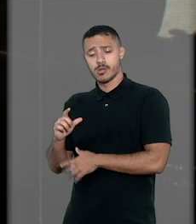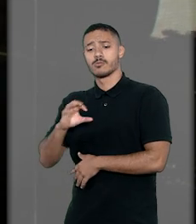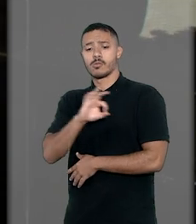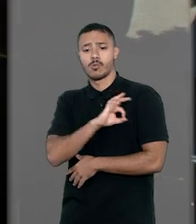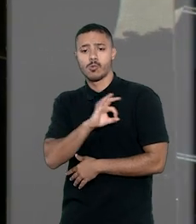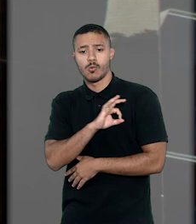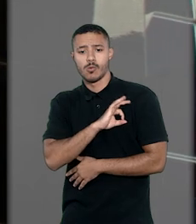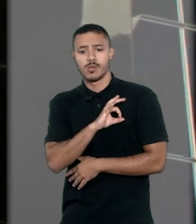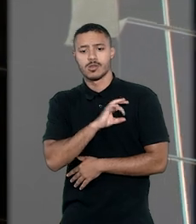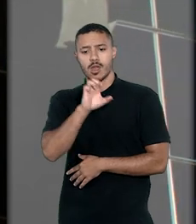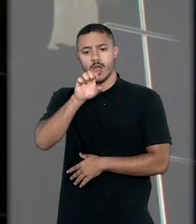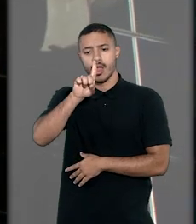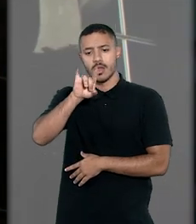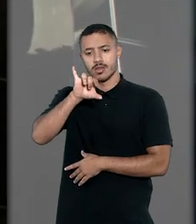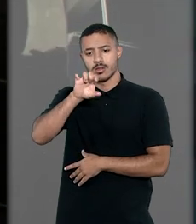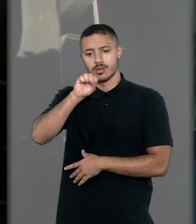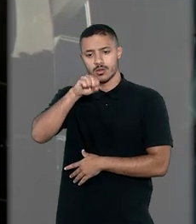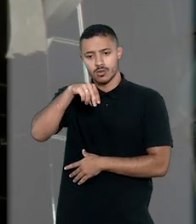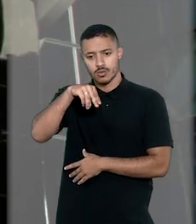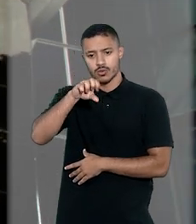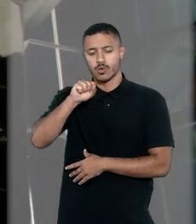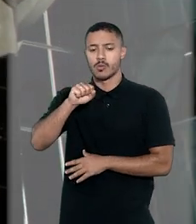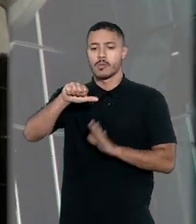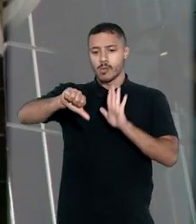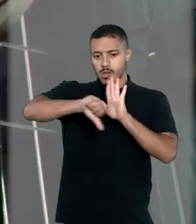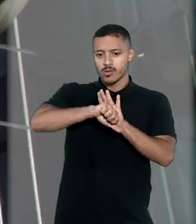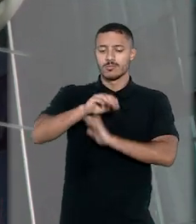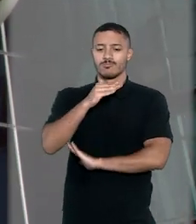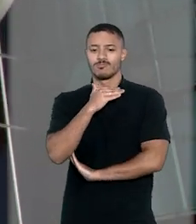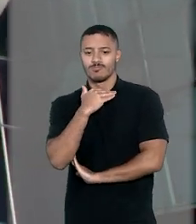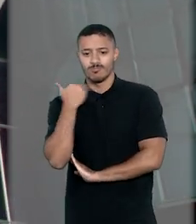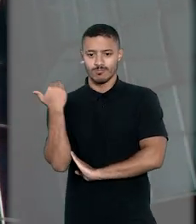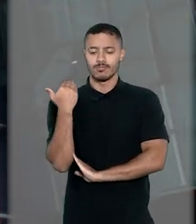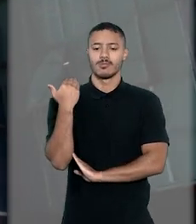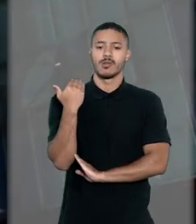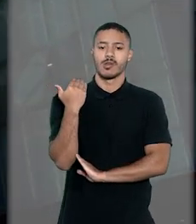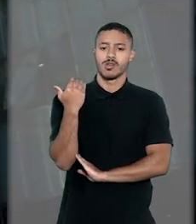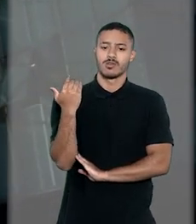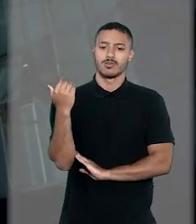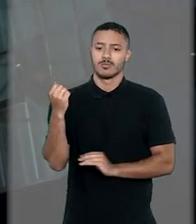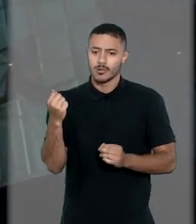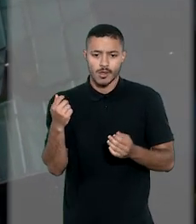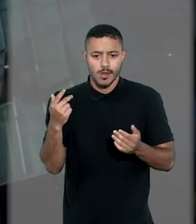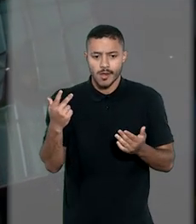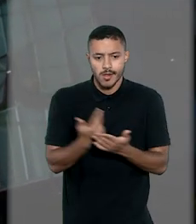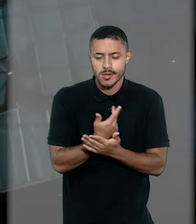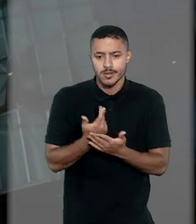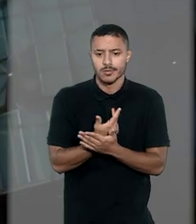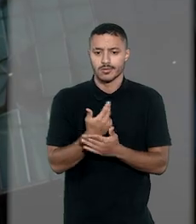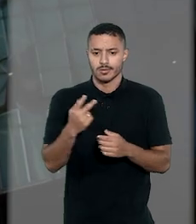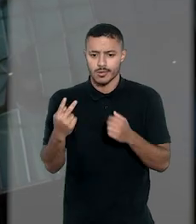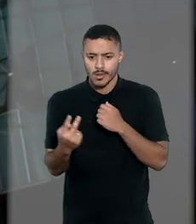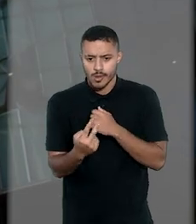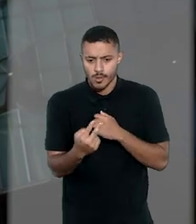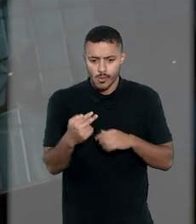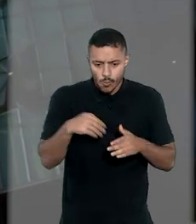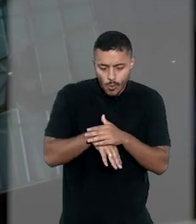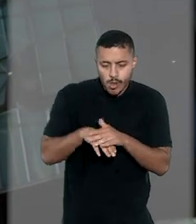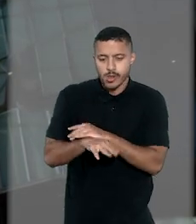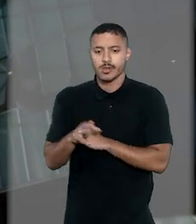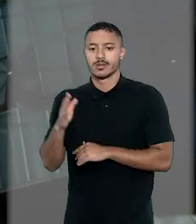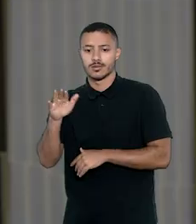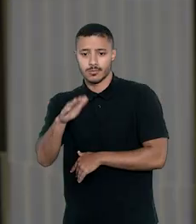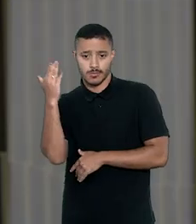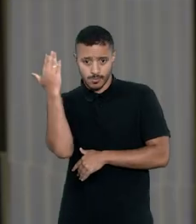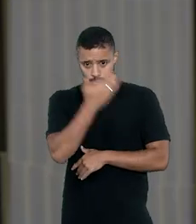e do ex-policial Edson Souza Nogueira de Paula pelo crime de homicídio com base em alegadas irregularidades na guarda